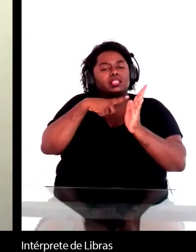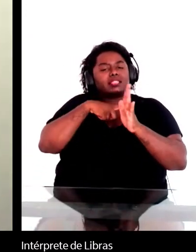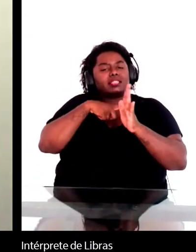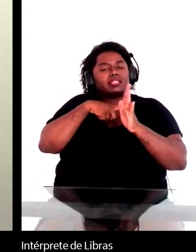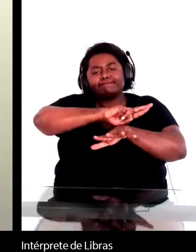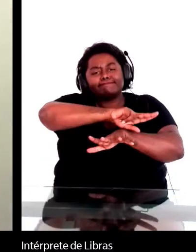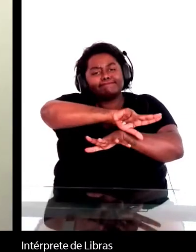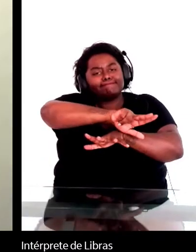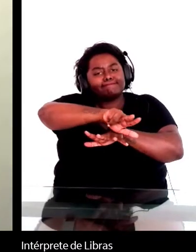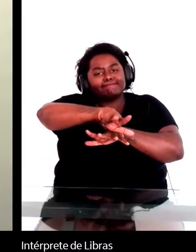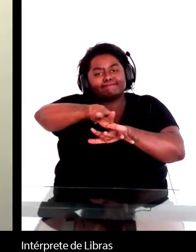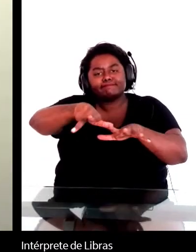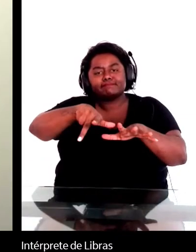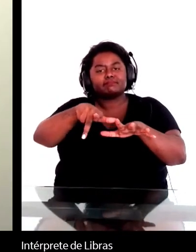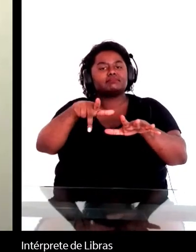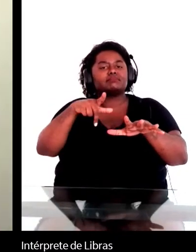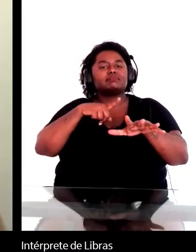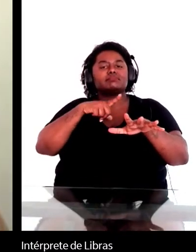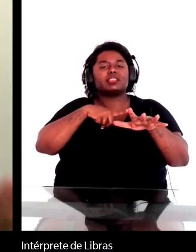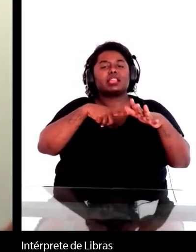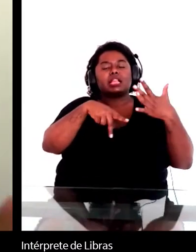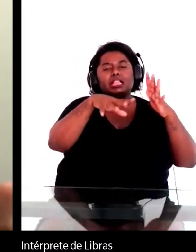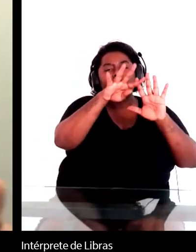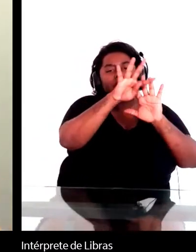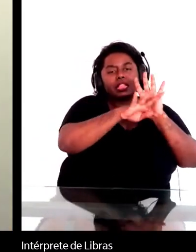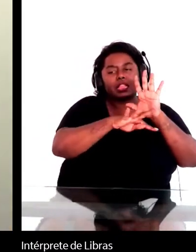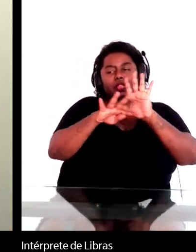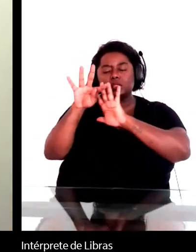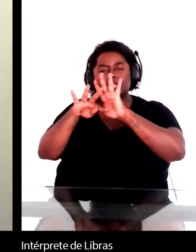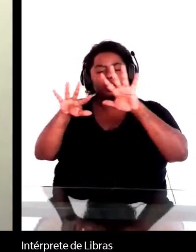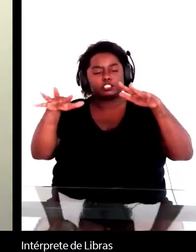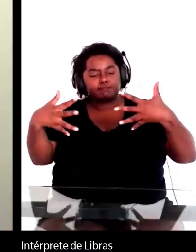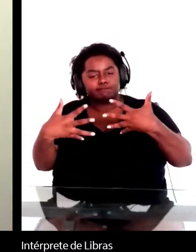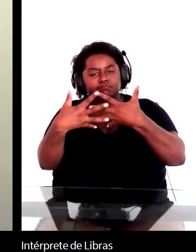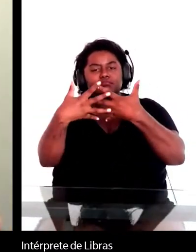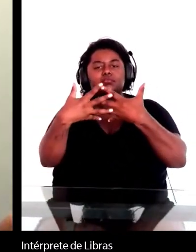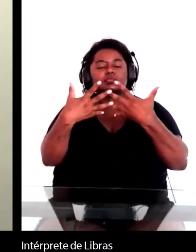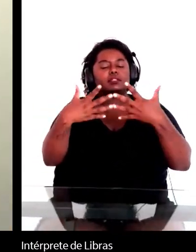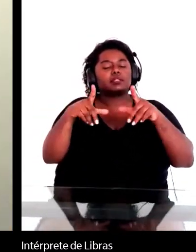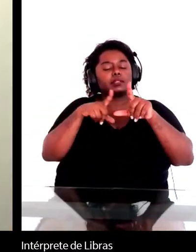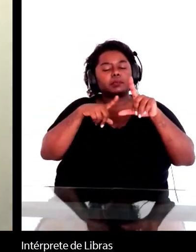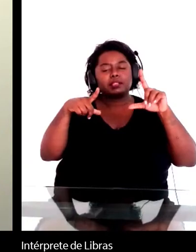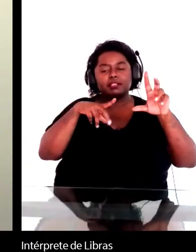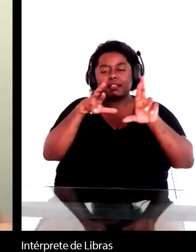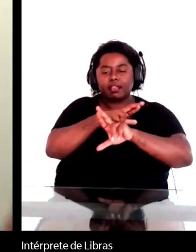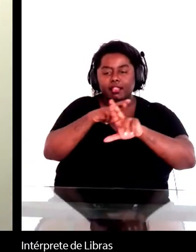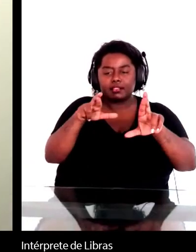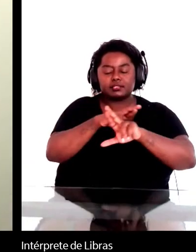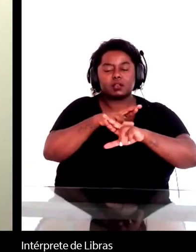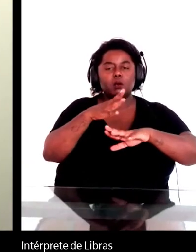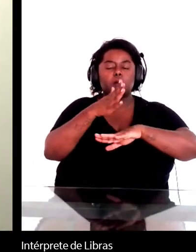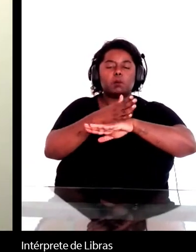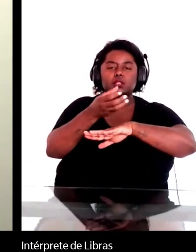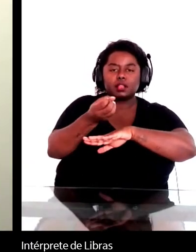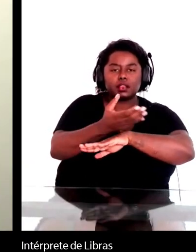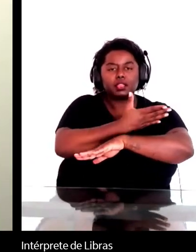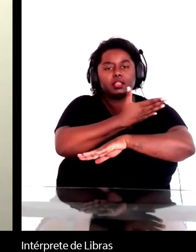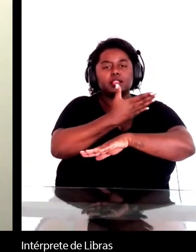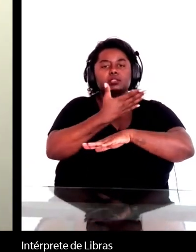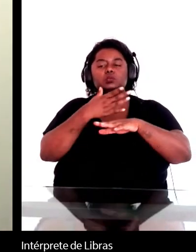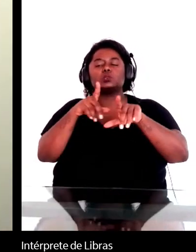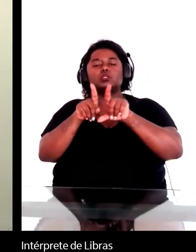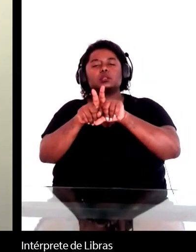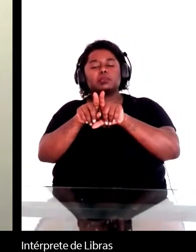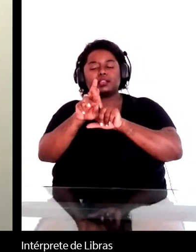interessante da relação com o modernismo, com o realismo, e aí eles passam a se interessar pelo Machado